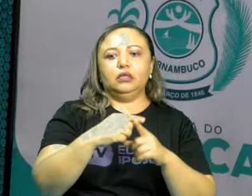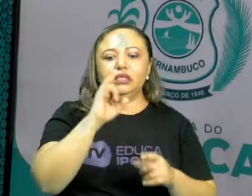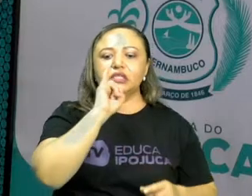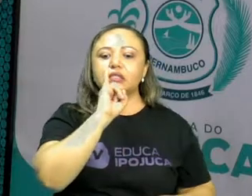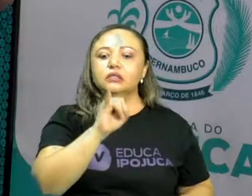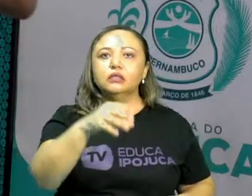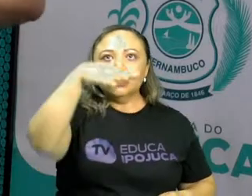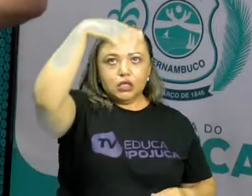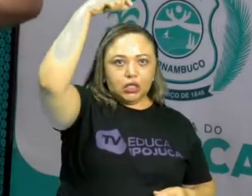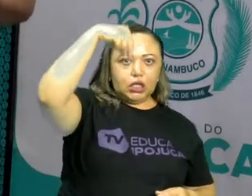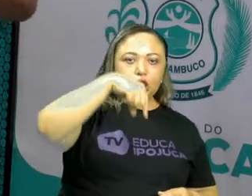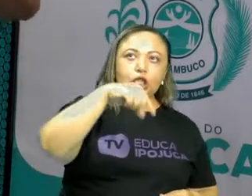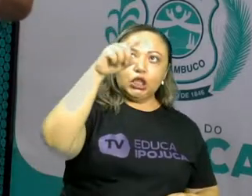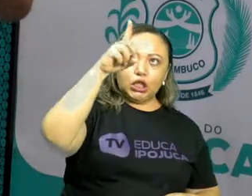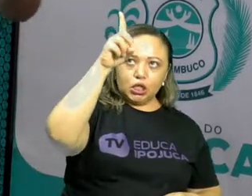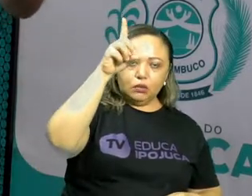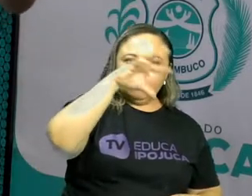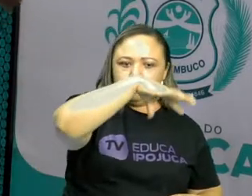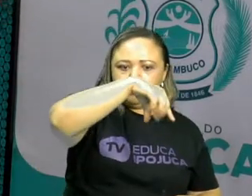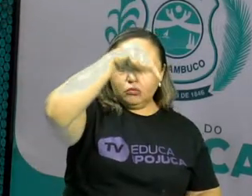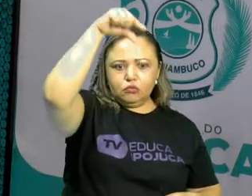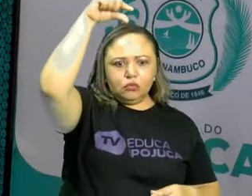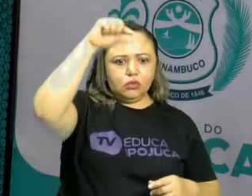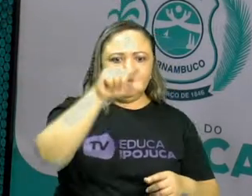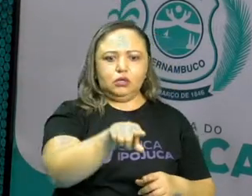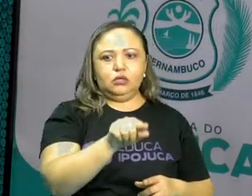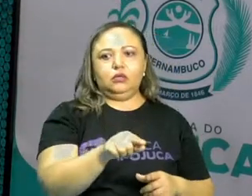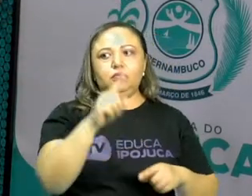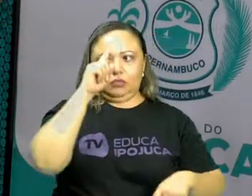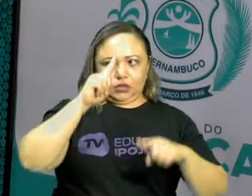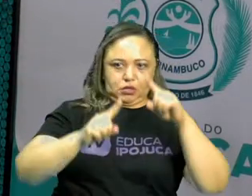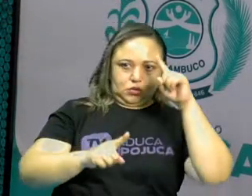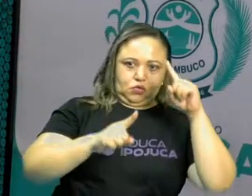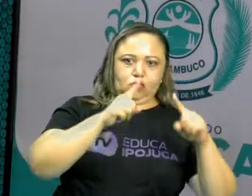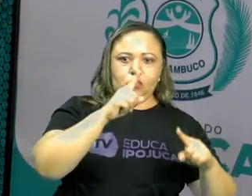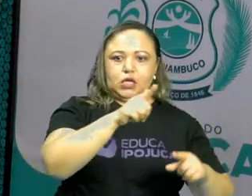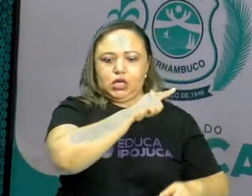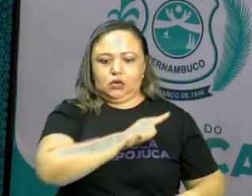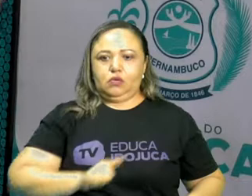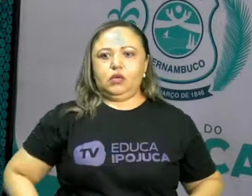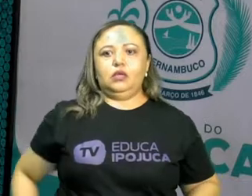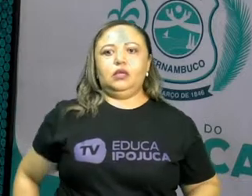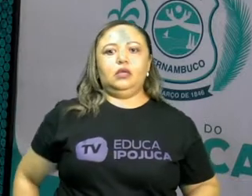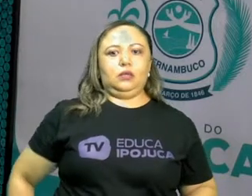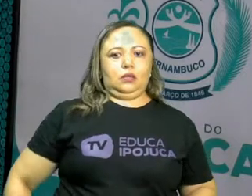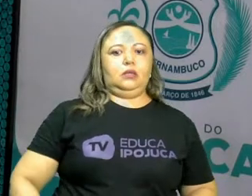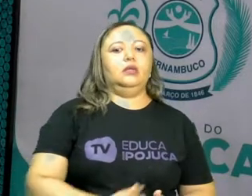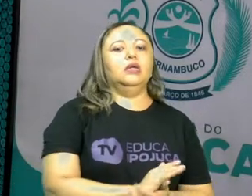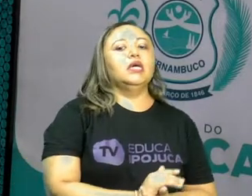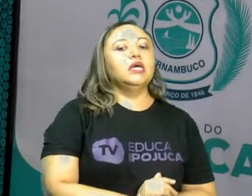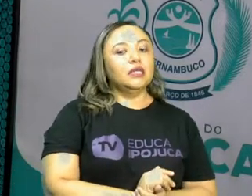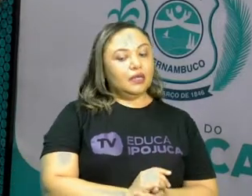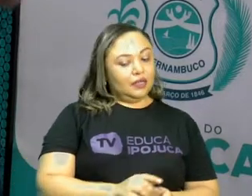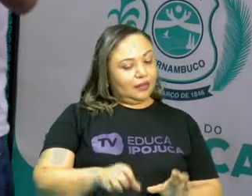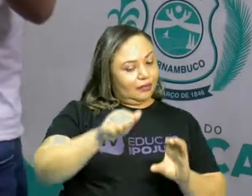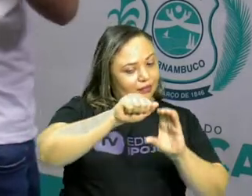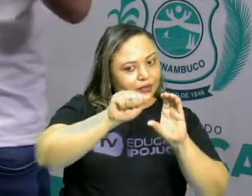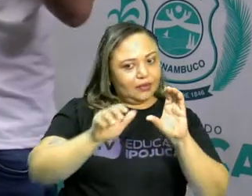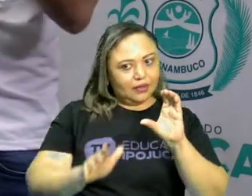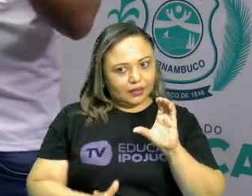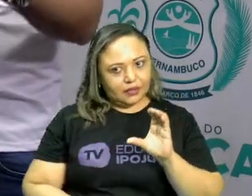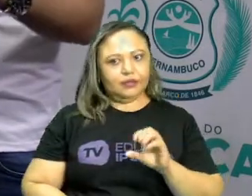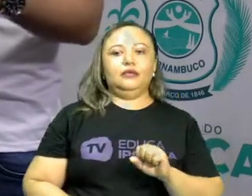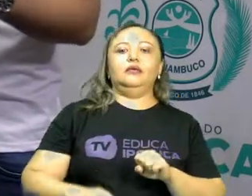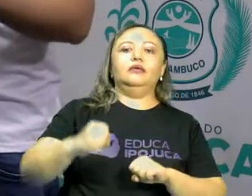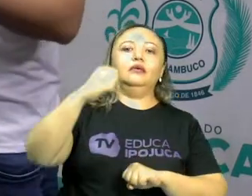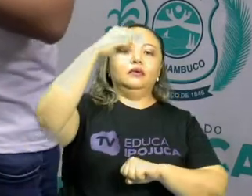podia questionar eles. Então, a crítica aos reis absolutistas, aos governos absolutistas. Então, isso era uma característica do